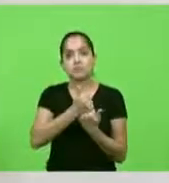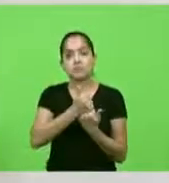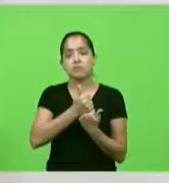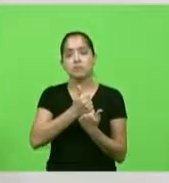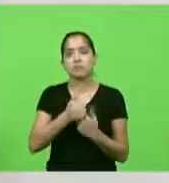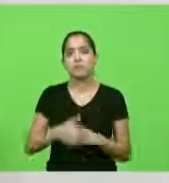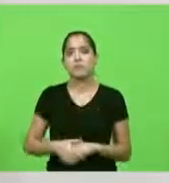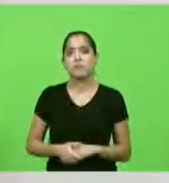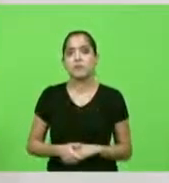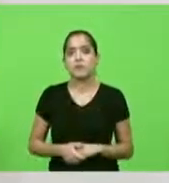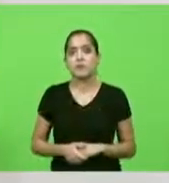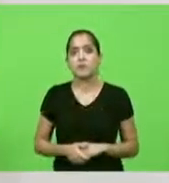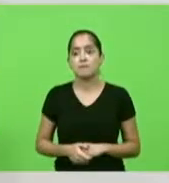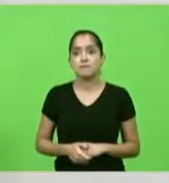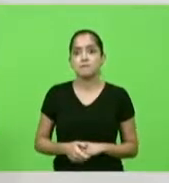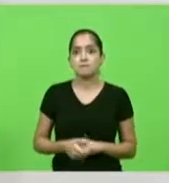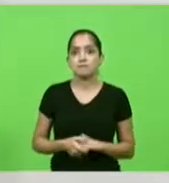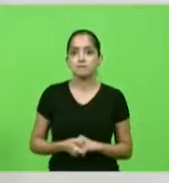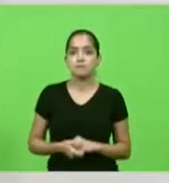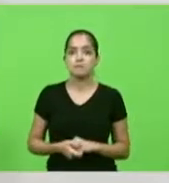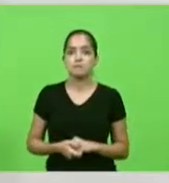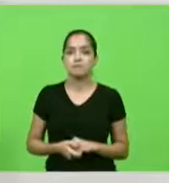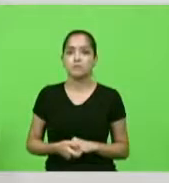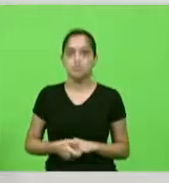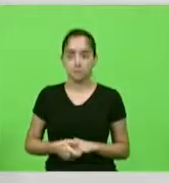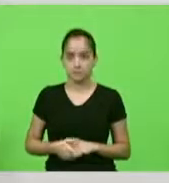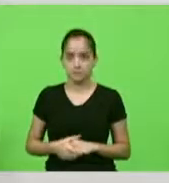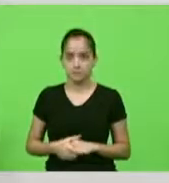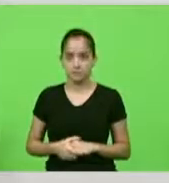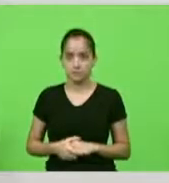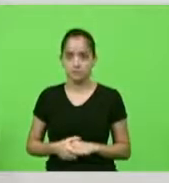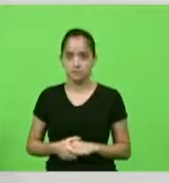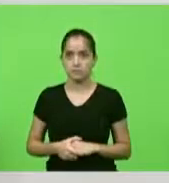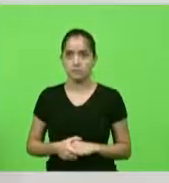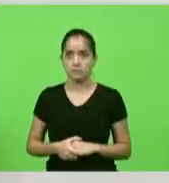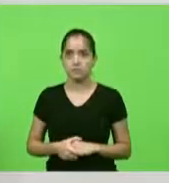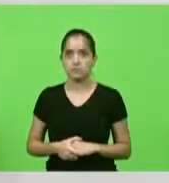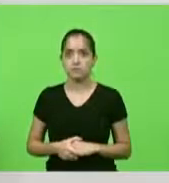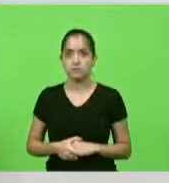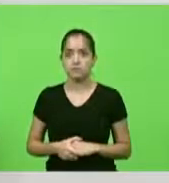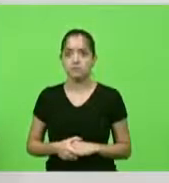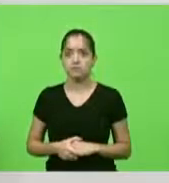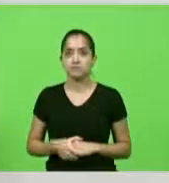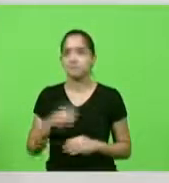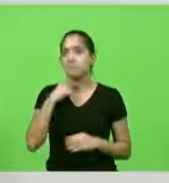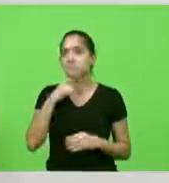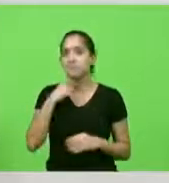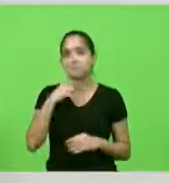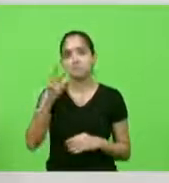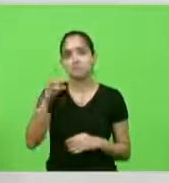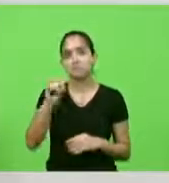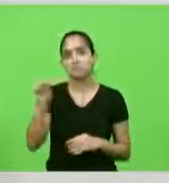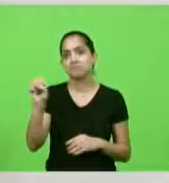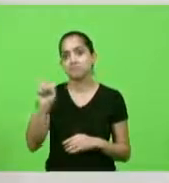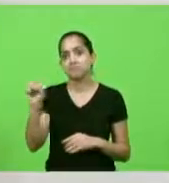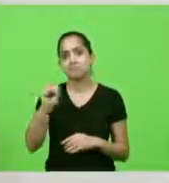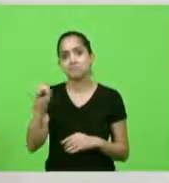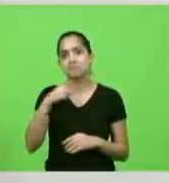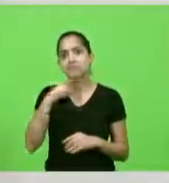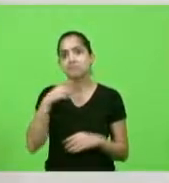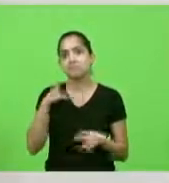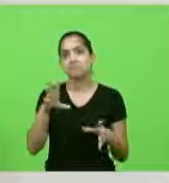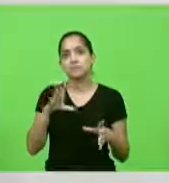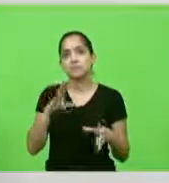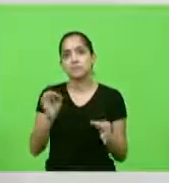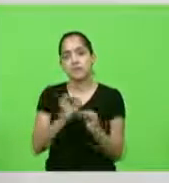30 segundos deputado para concluir não conseguirei concluir em 30 segundos presidente mas usarei um minuto